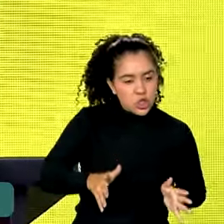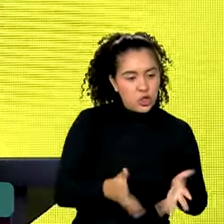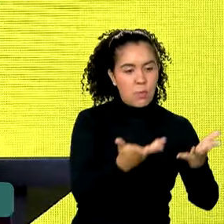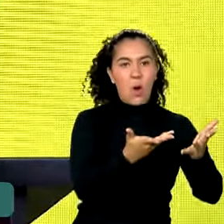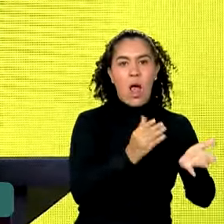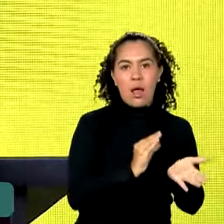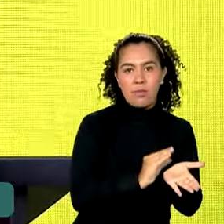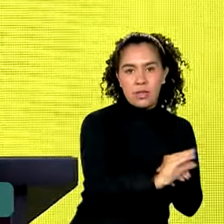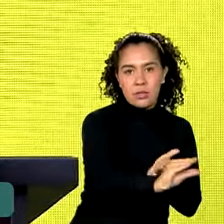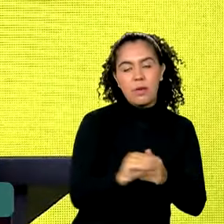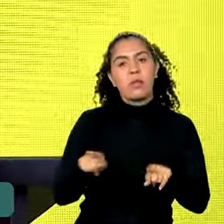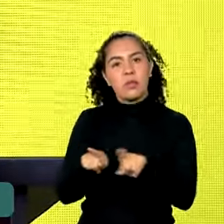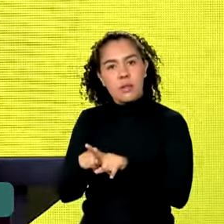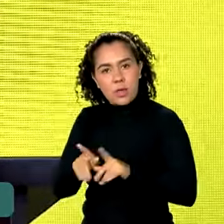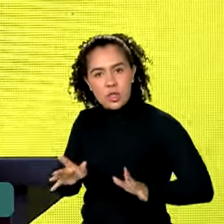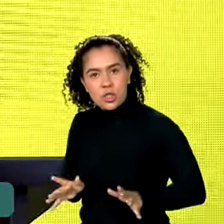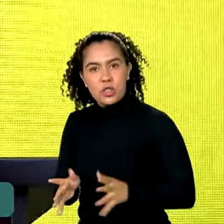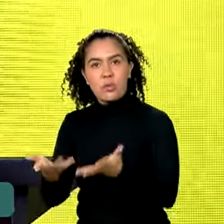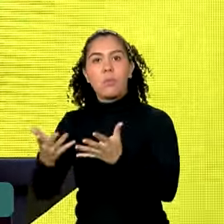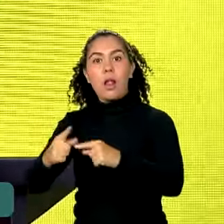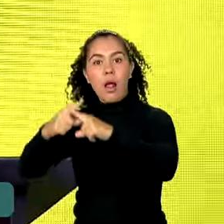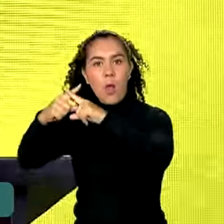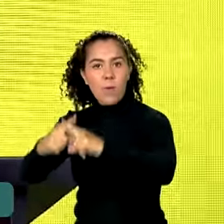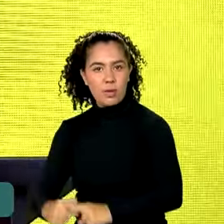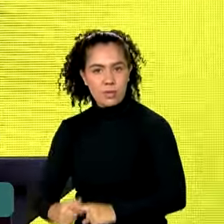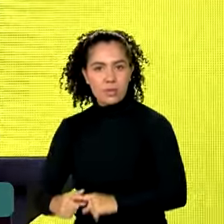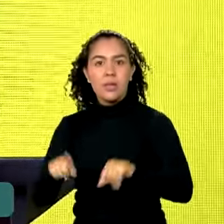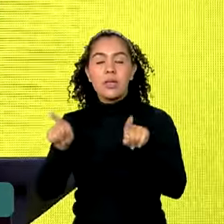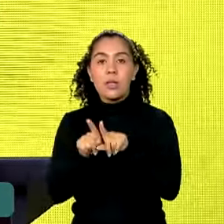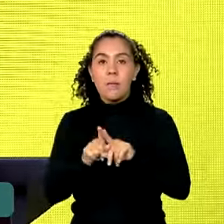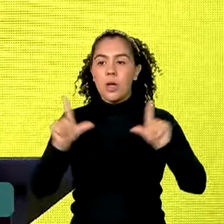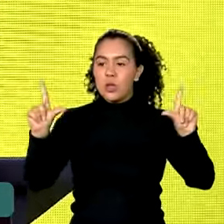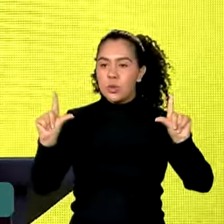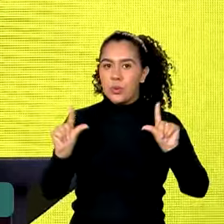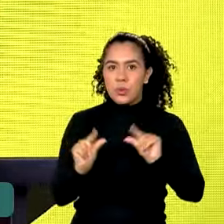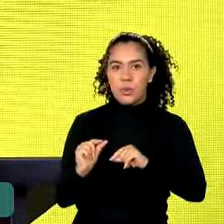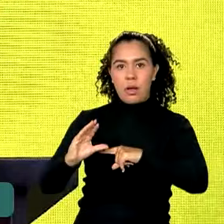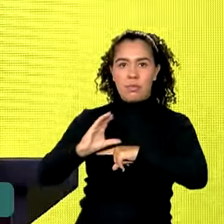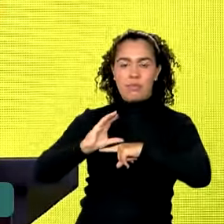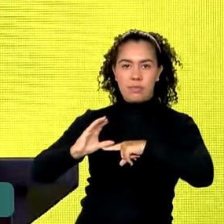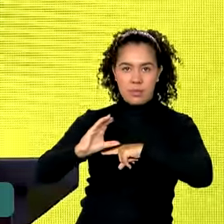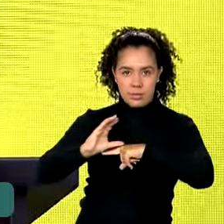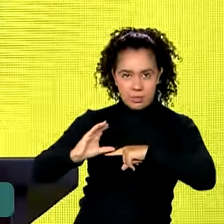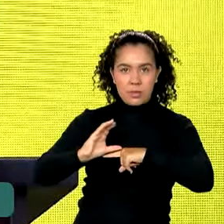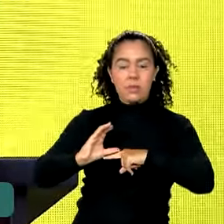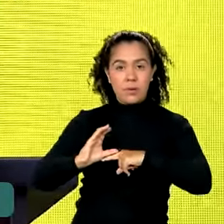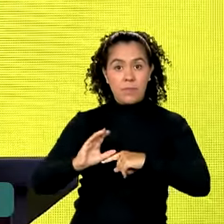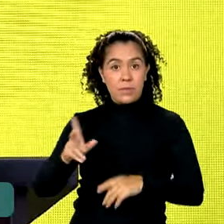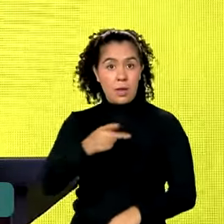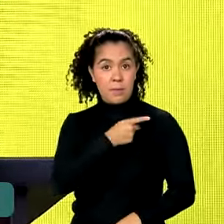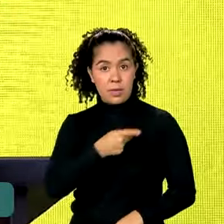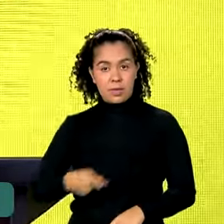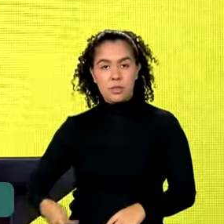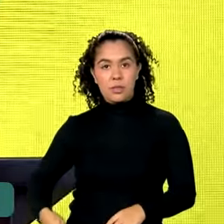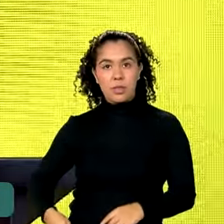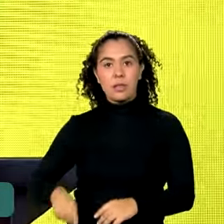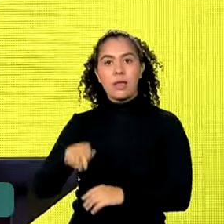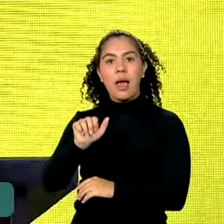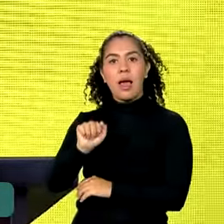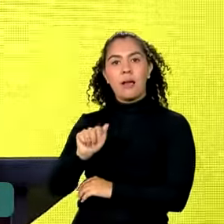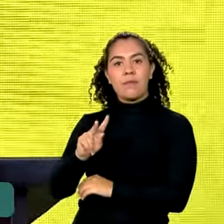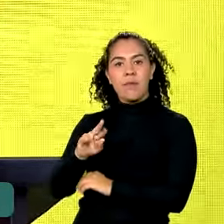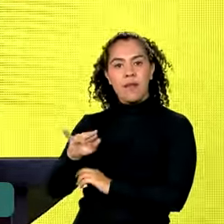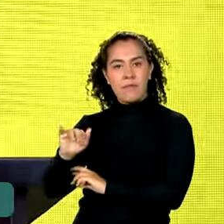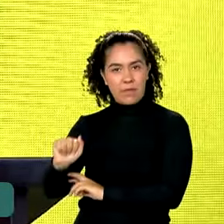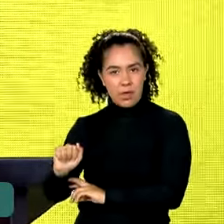melhor competitividade. E descarbonização. O presidente da Anfávia, que está aqui, o Márcio